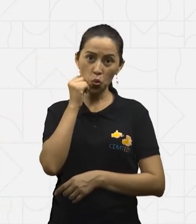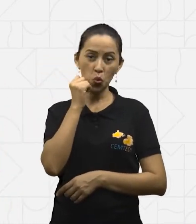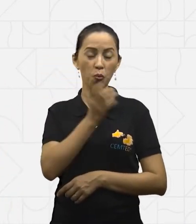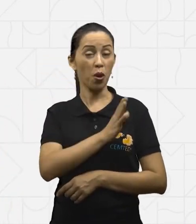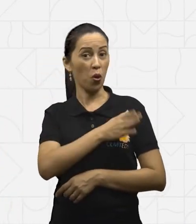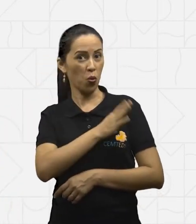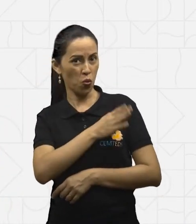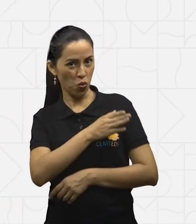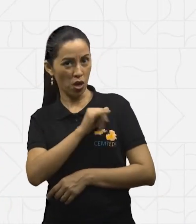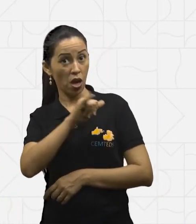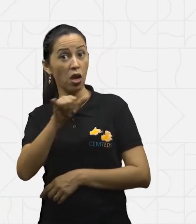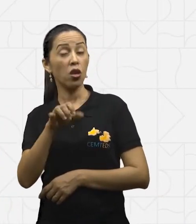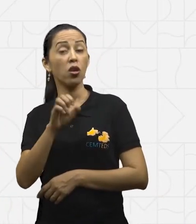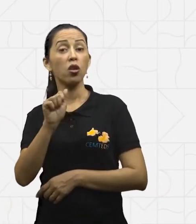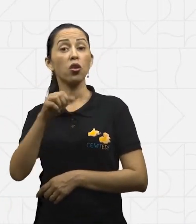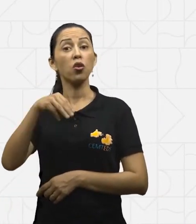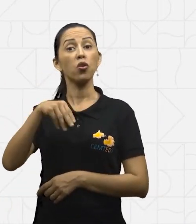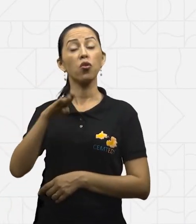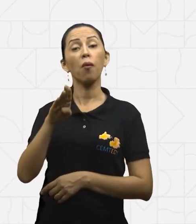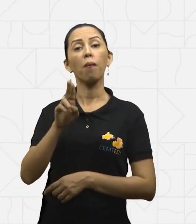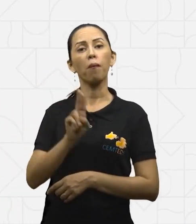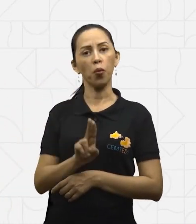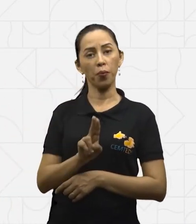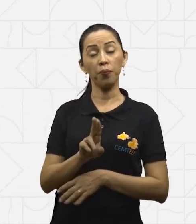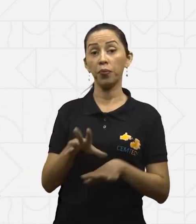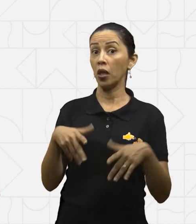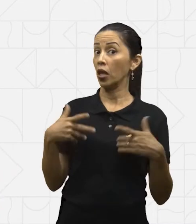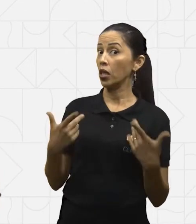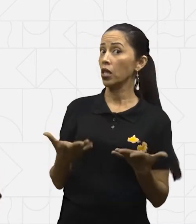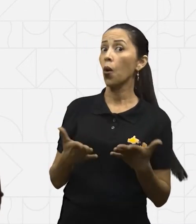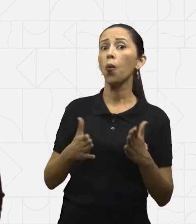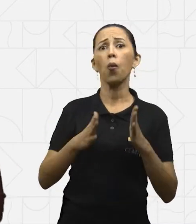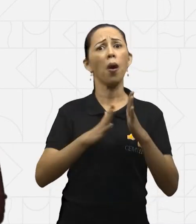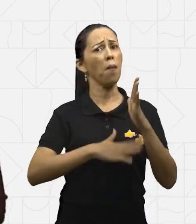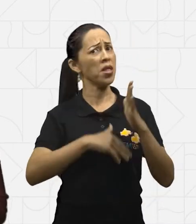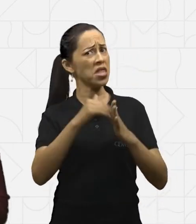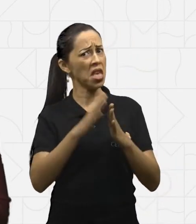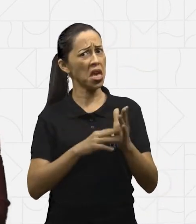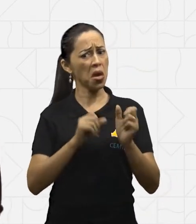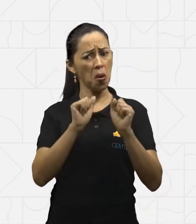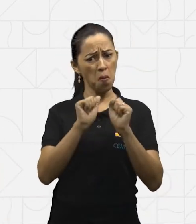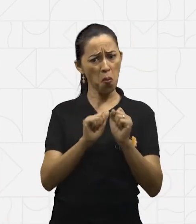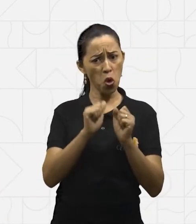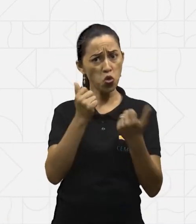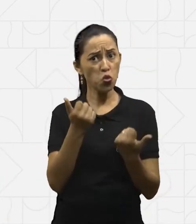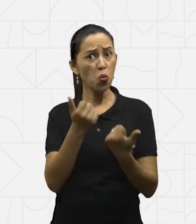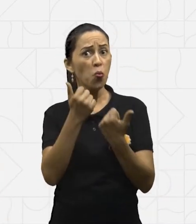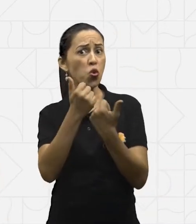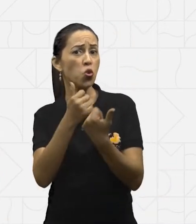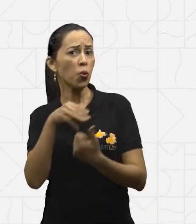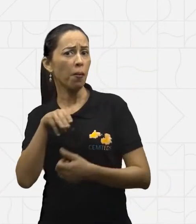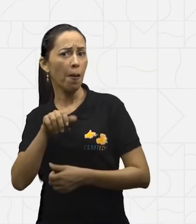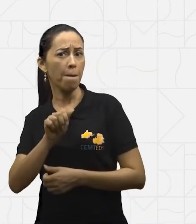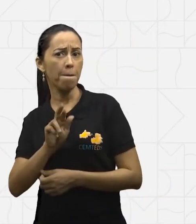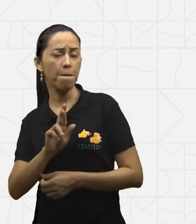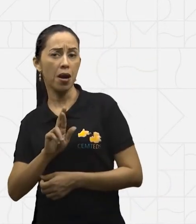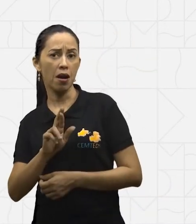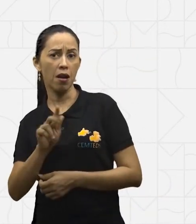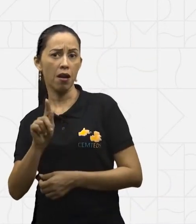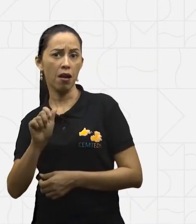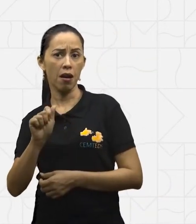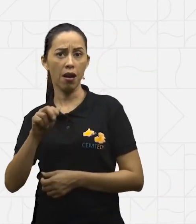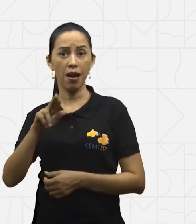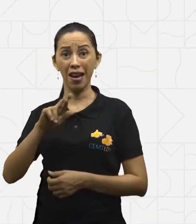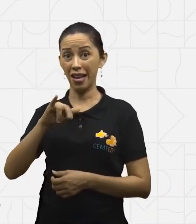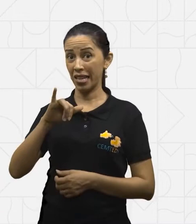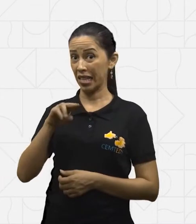ela pode ser substituída pela margarina? Olha, a margarina, ela é um produto industrializado. O que isso quer